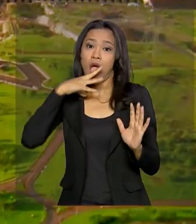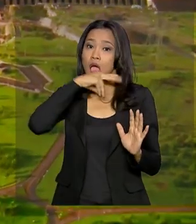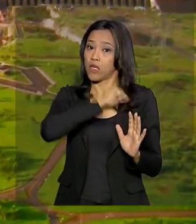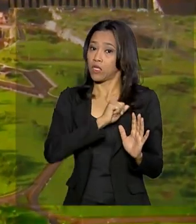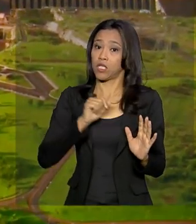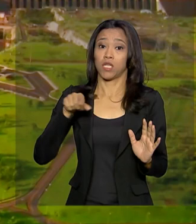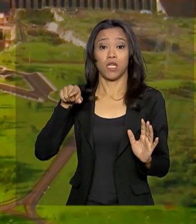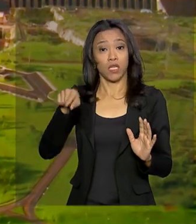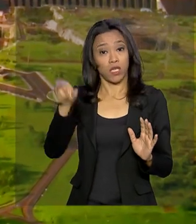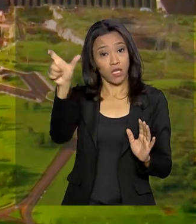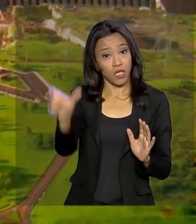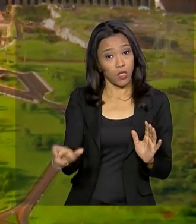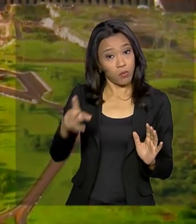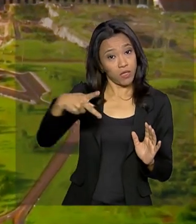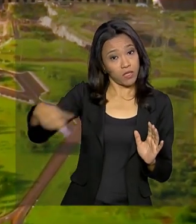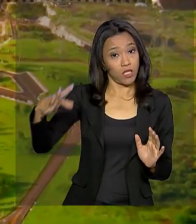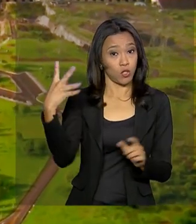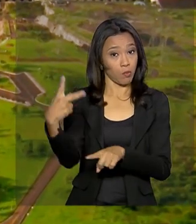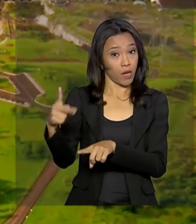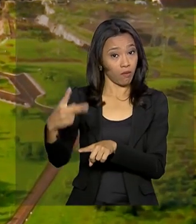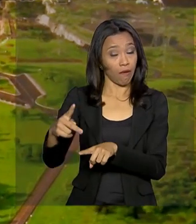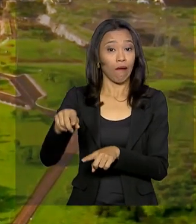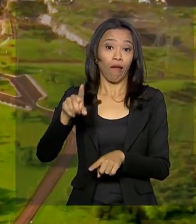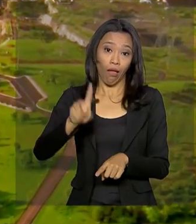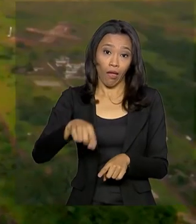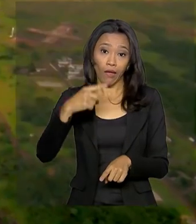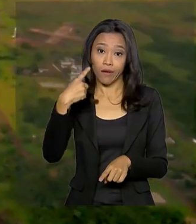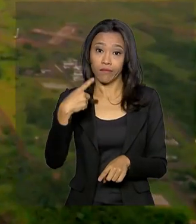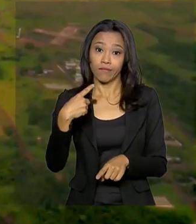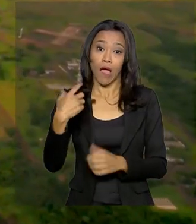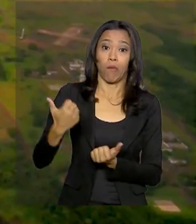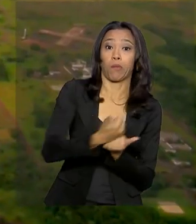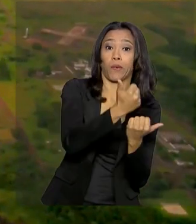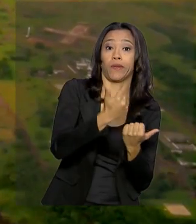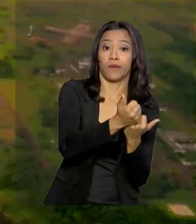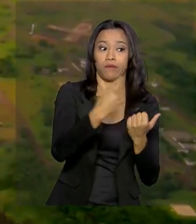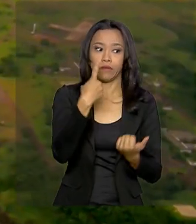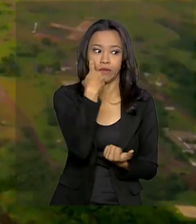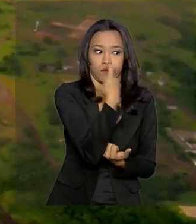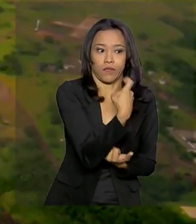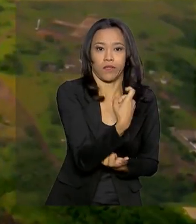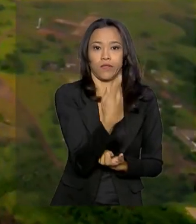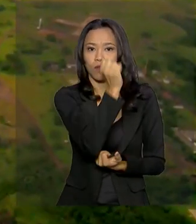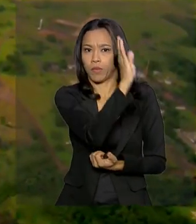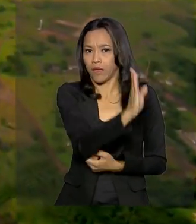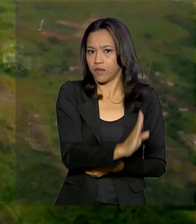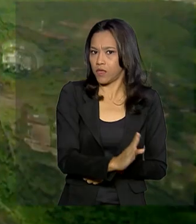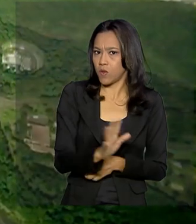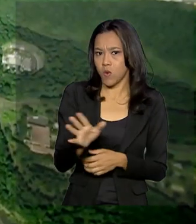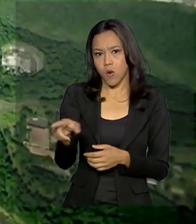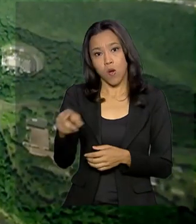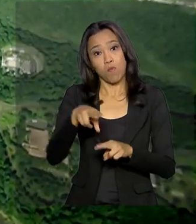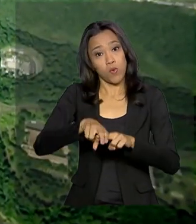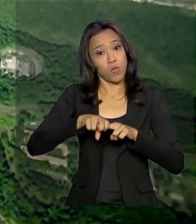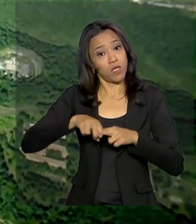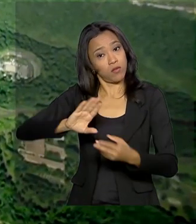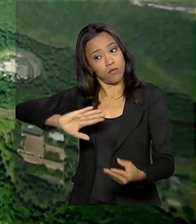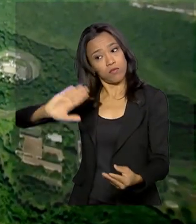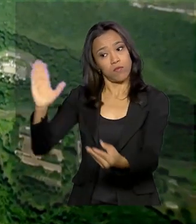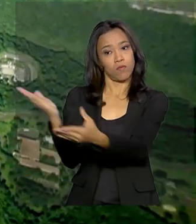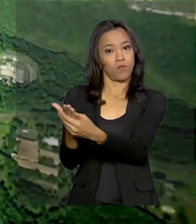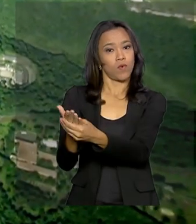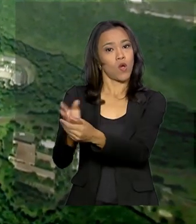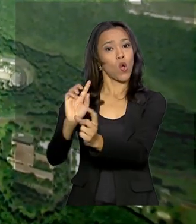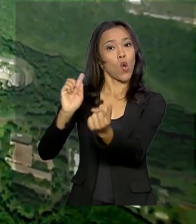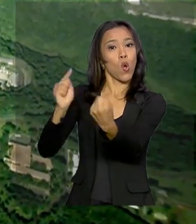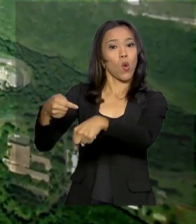Mário Ábido Benítez estava, então, favorecendo os interesses dos brasileiros e, por isso, deram início a um processo de impeachment contra ele.